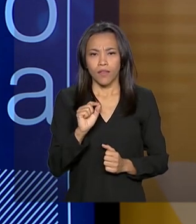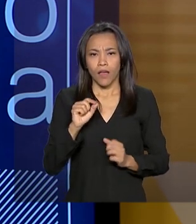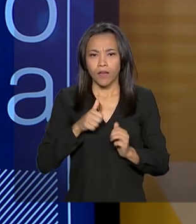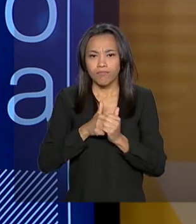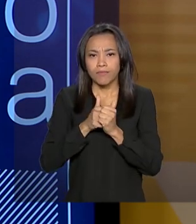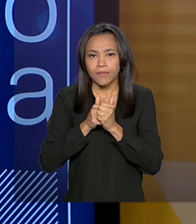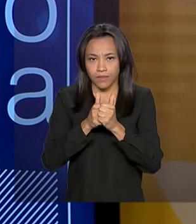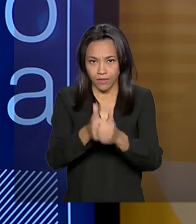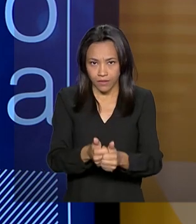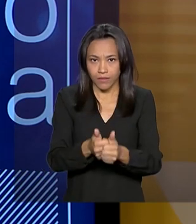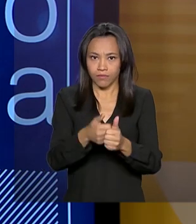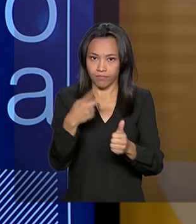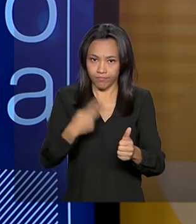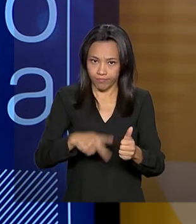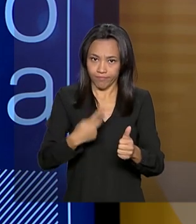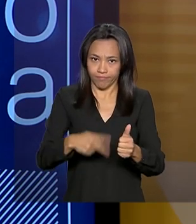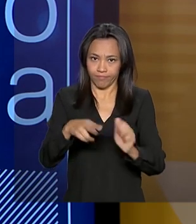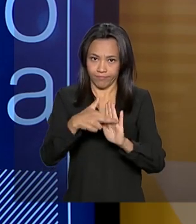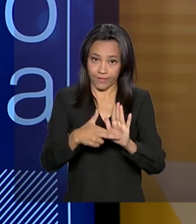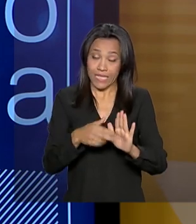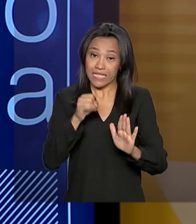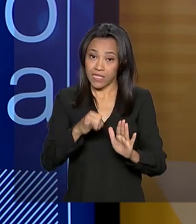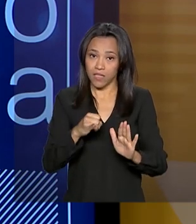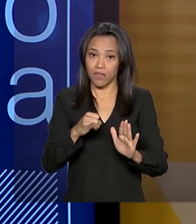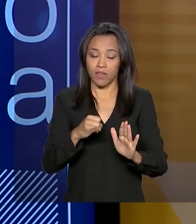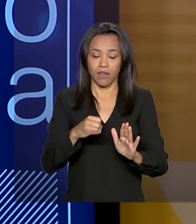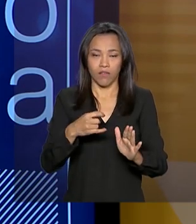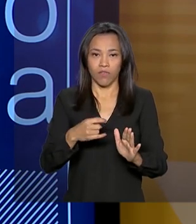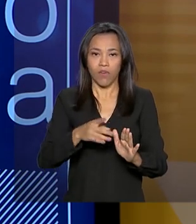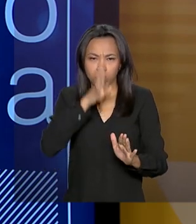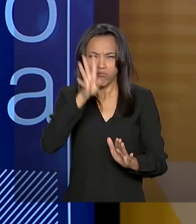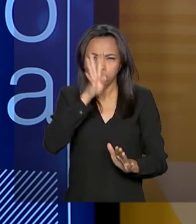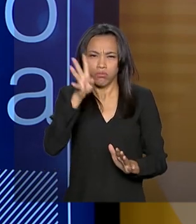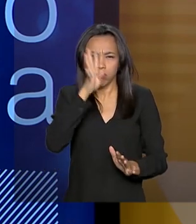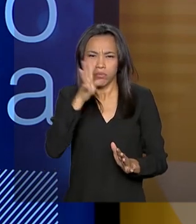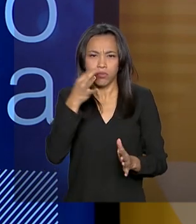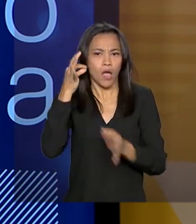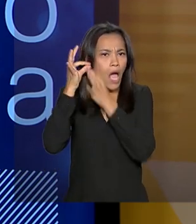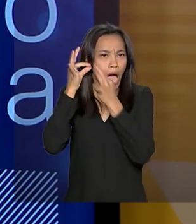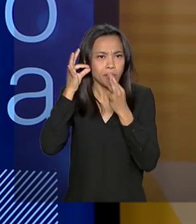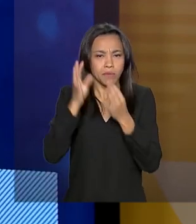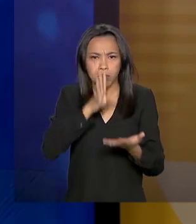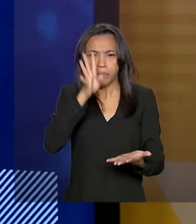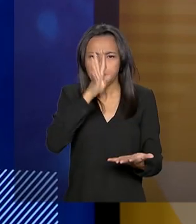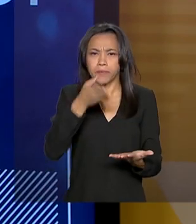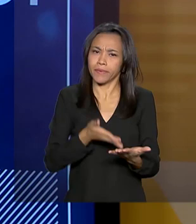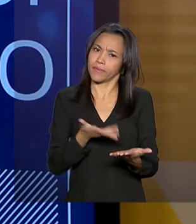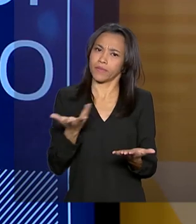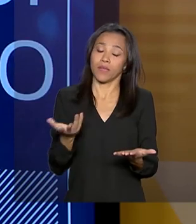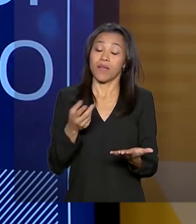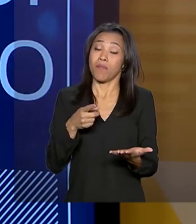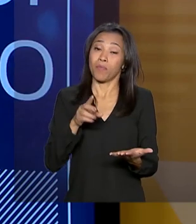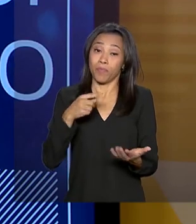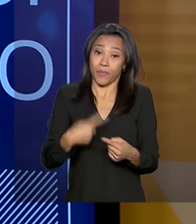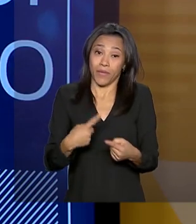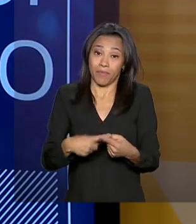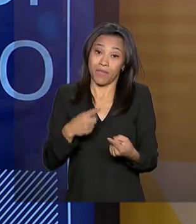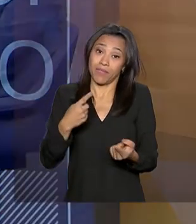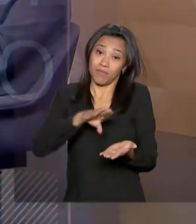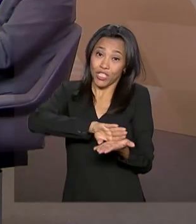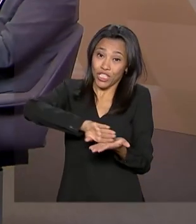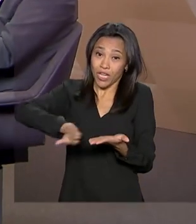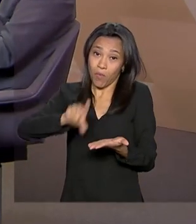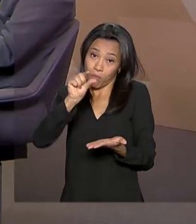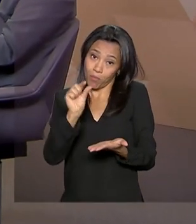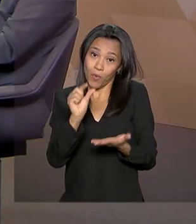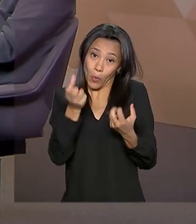governo de você entrar e regular quando for necessário. O presidente fala muito de tirar um pouco o peso do Estado, mas, por vezes, sim, e esse